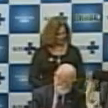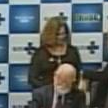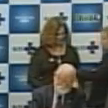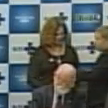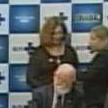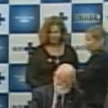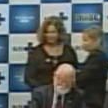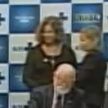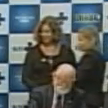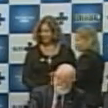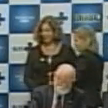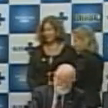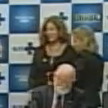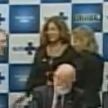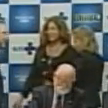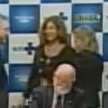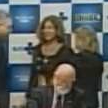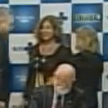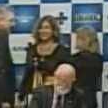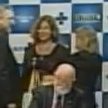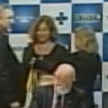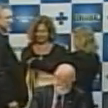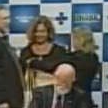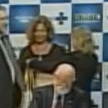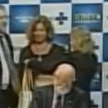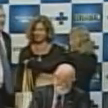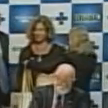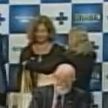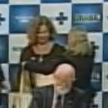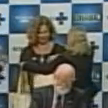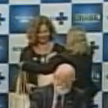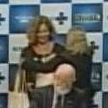Carlos Sarina, para receber o seu prêmio.